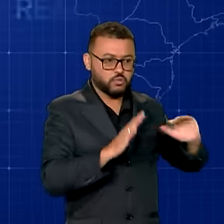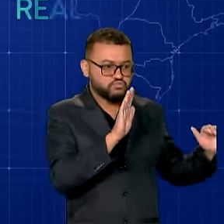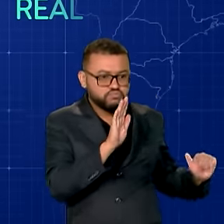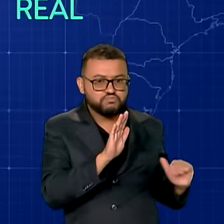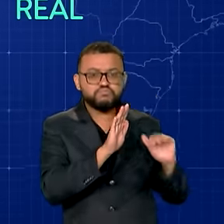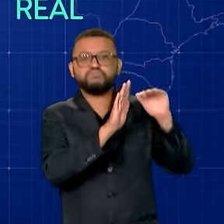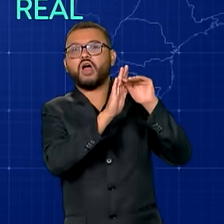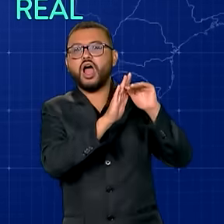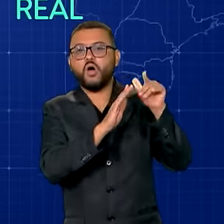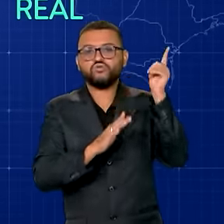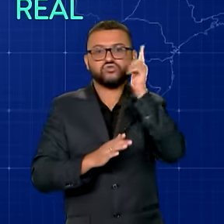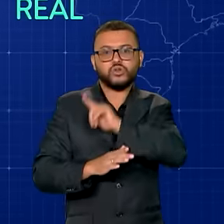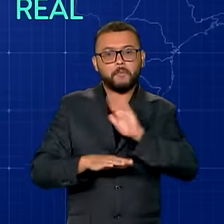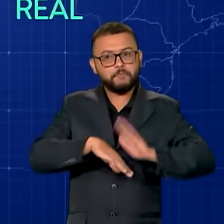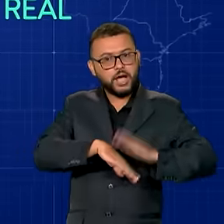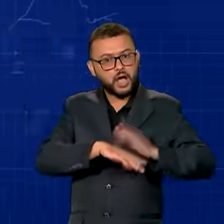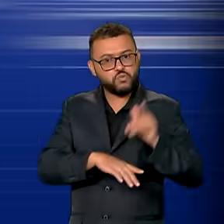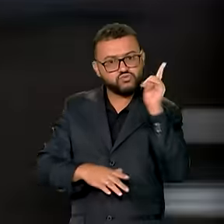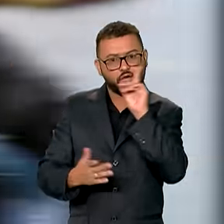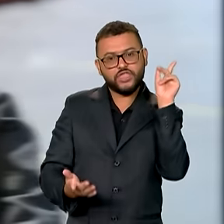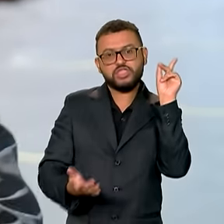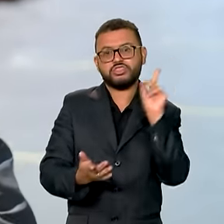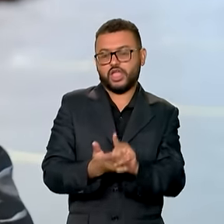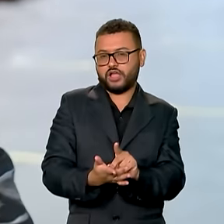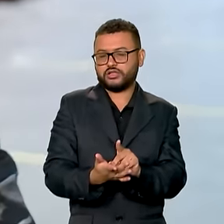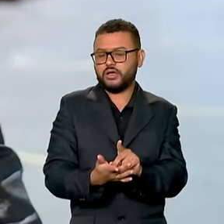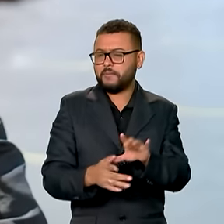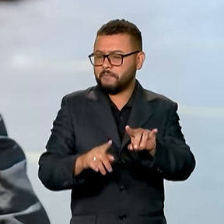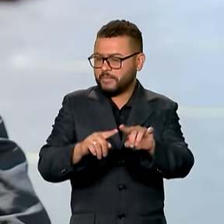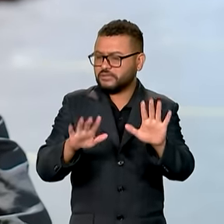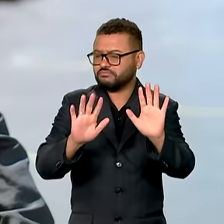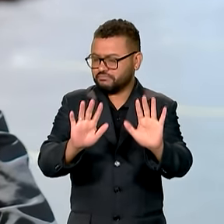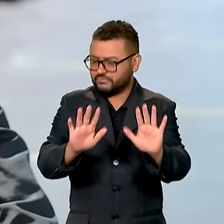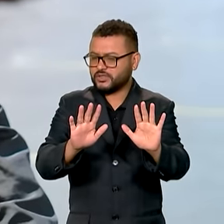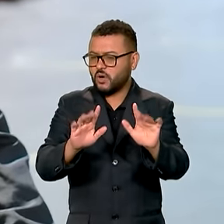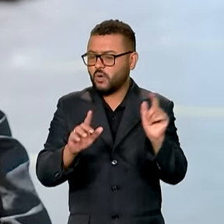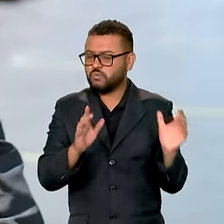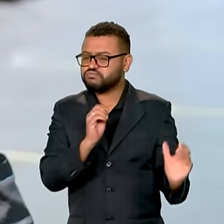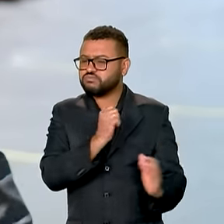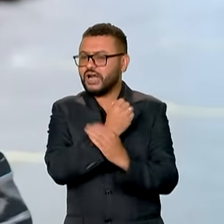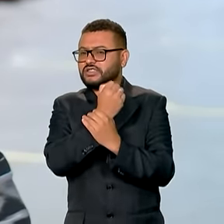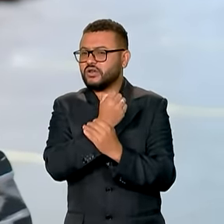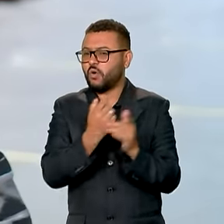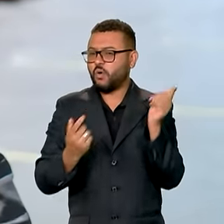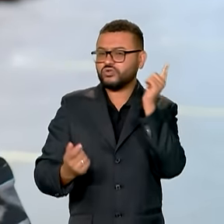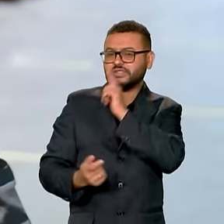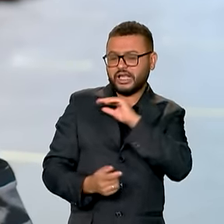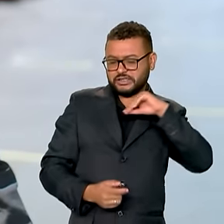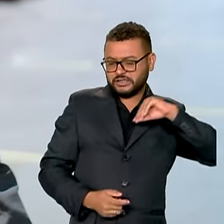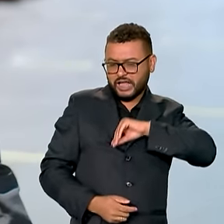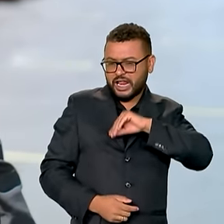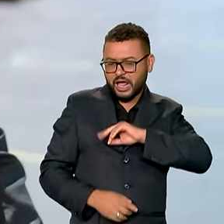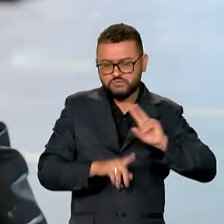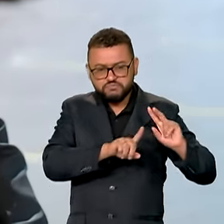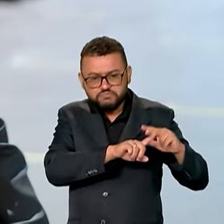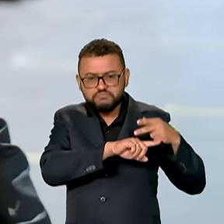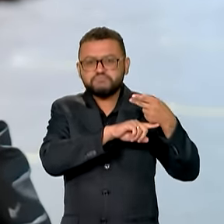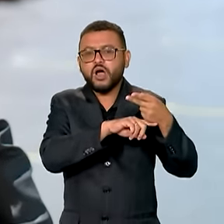isso quer dizer que a gente teve um ganho real. Mas, Roberto, o que garante que vai ter mesmo aumento do salário?